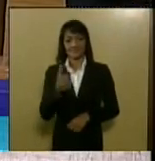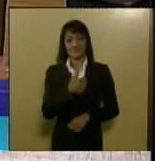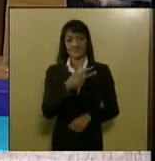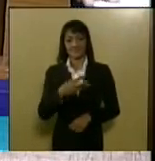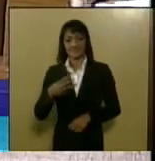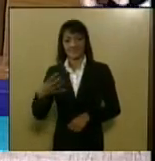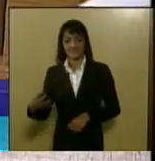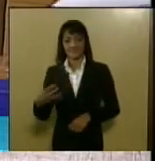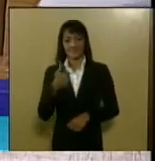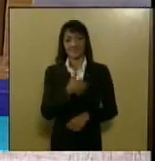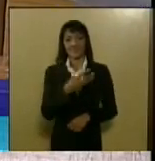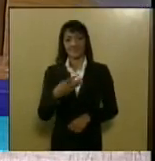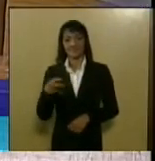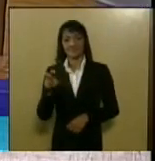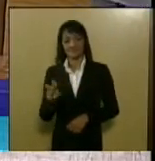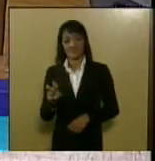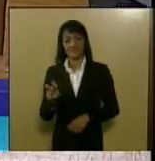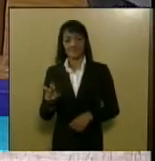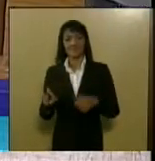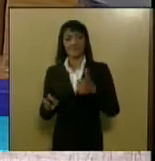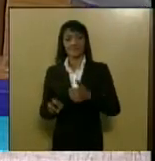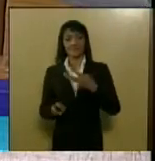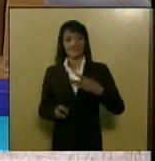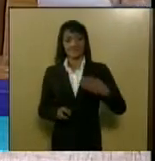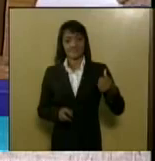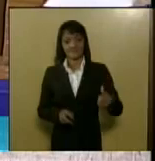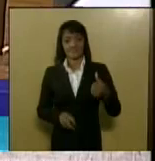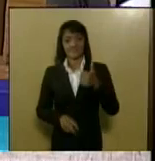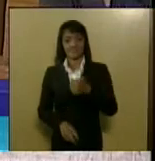134 135 136